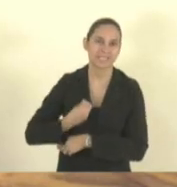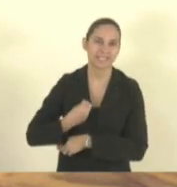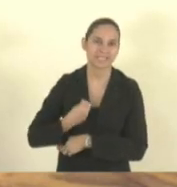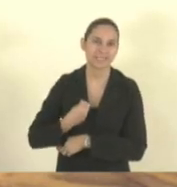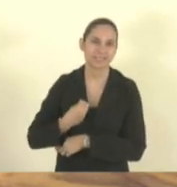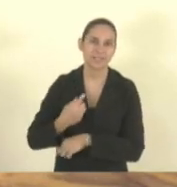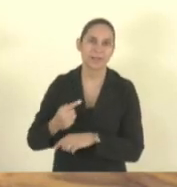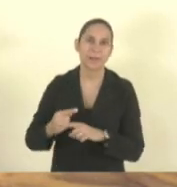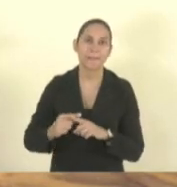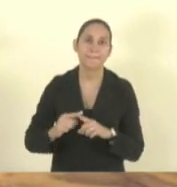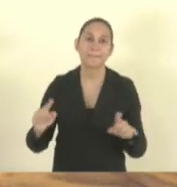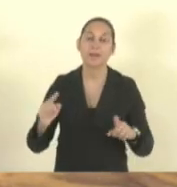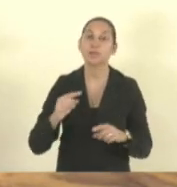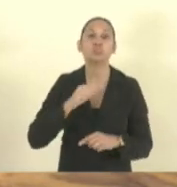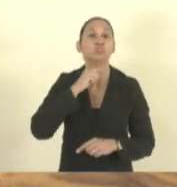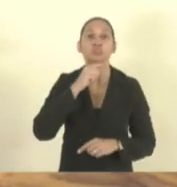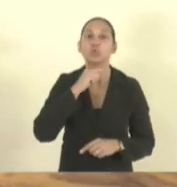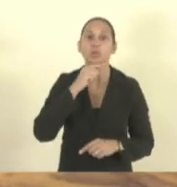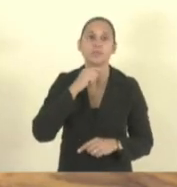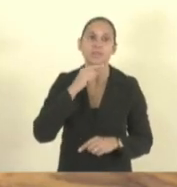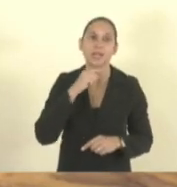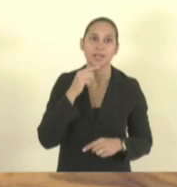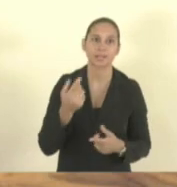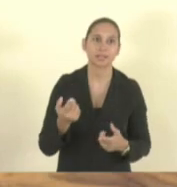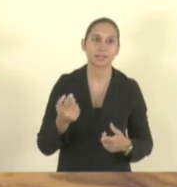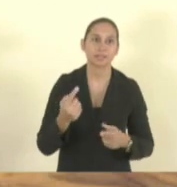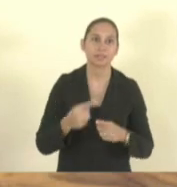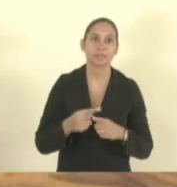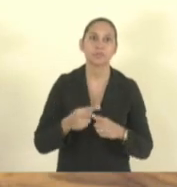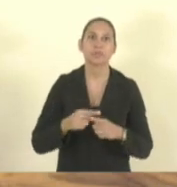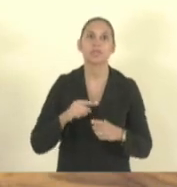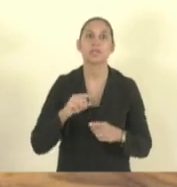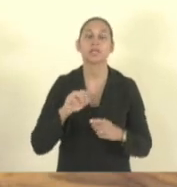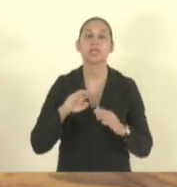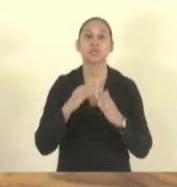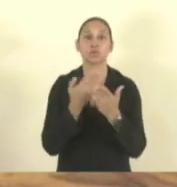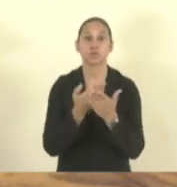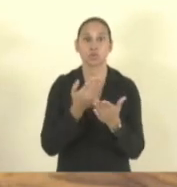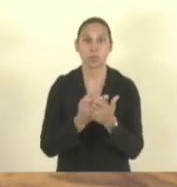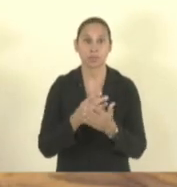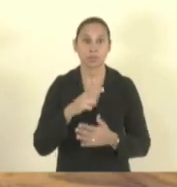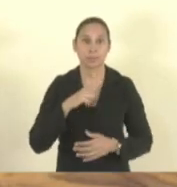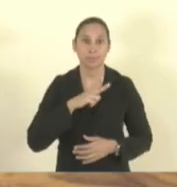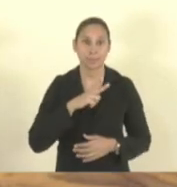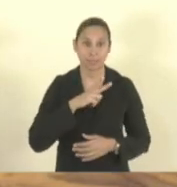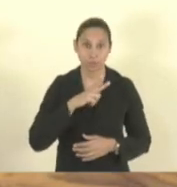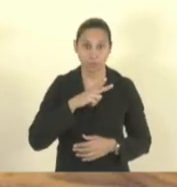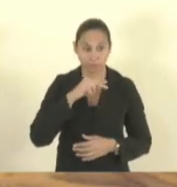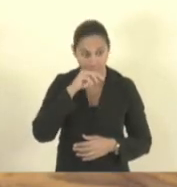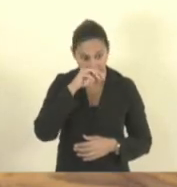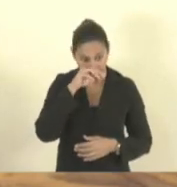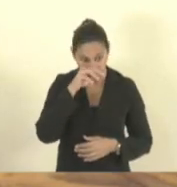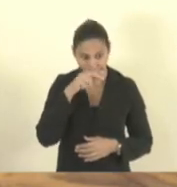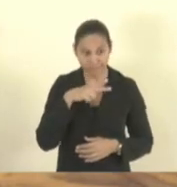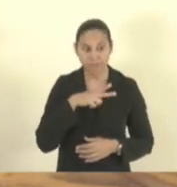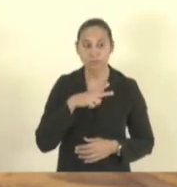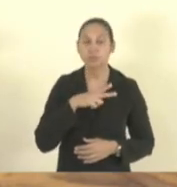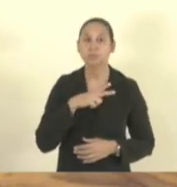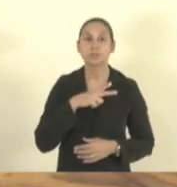mais receber os nossos filhos que as escolas particulares não aceitam. E aí os médicos vão mandando ir para a escola dele